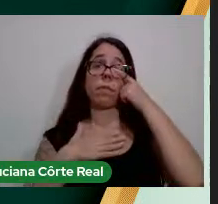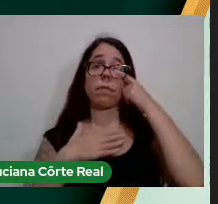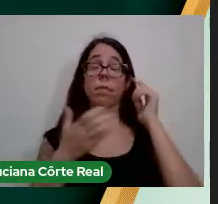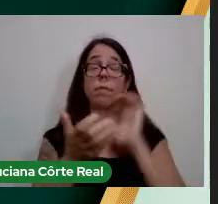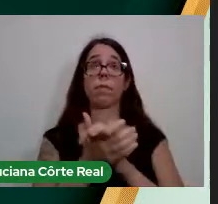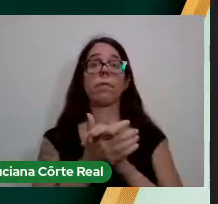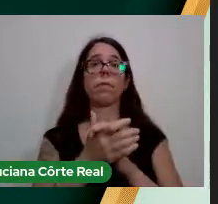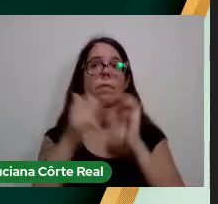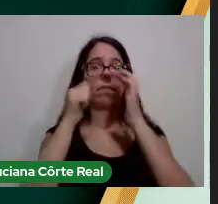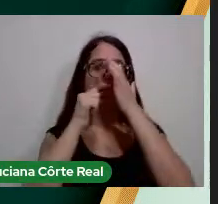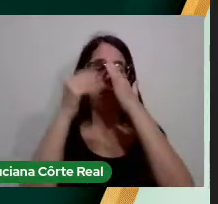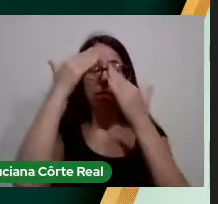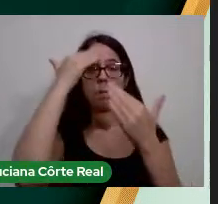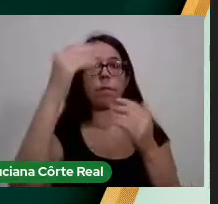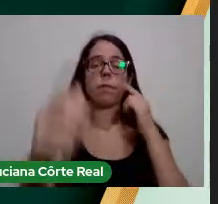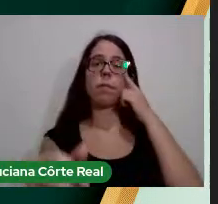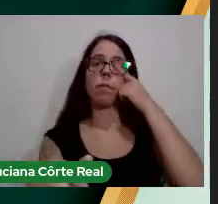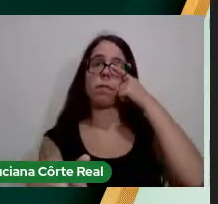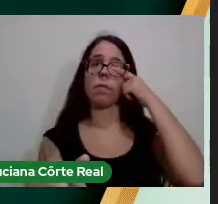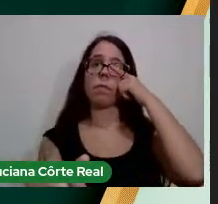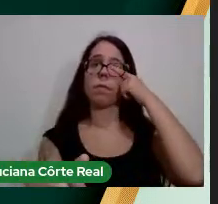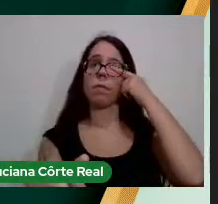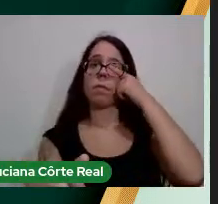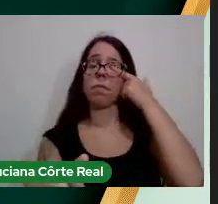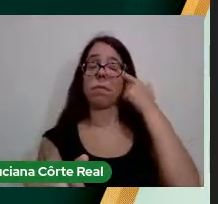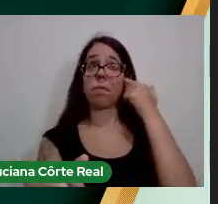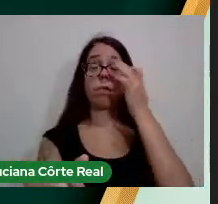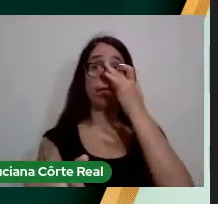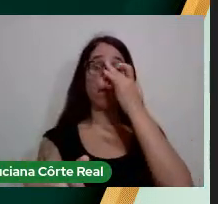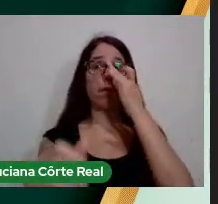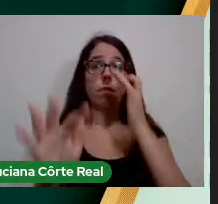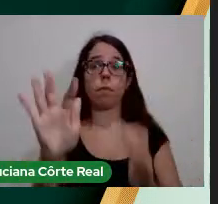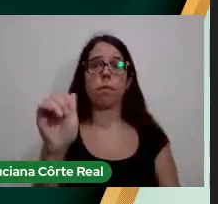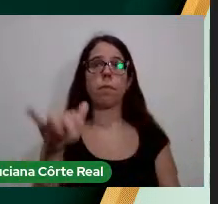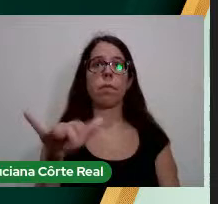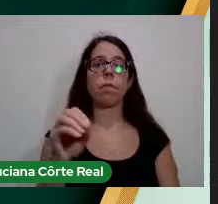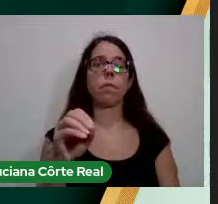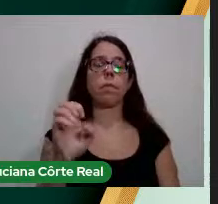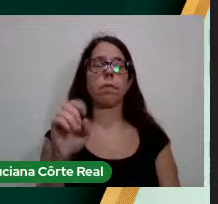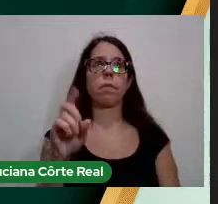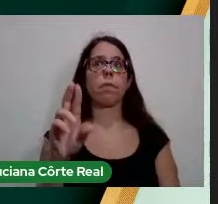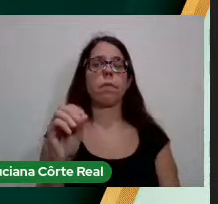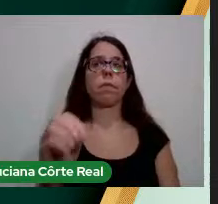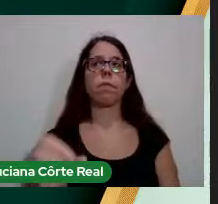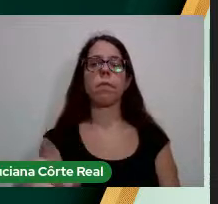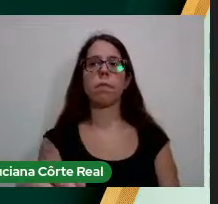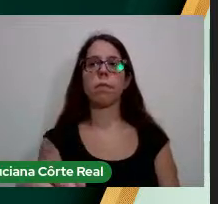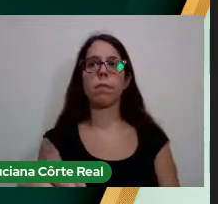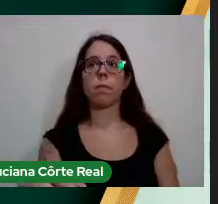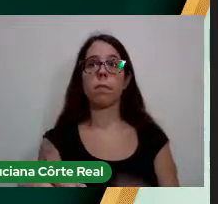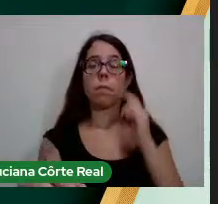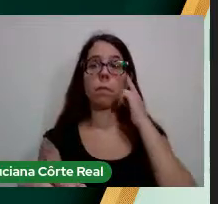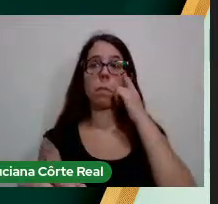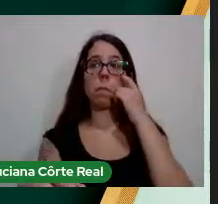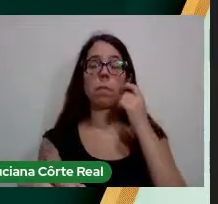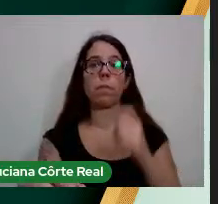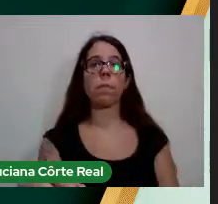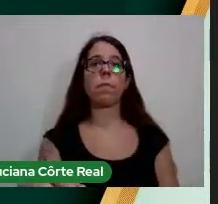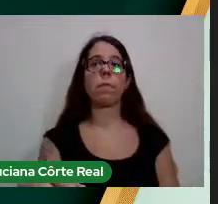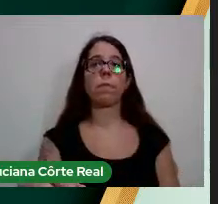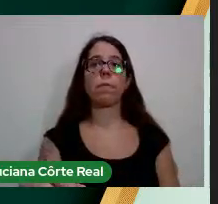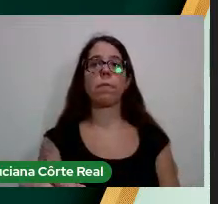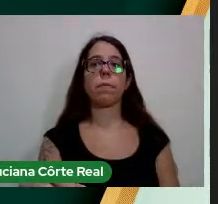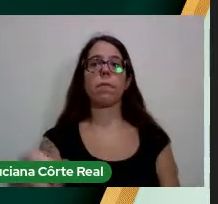Obrigado Fabiano Eduardo Sanches Vasquez Fabiano